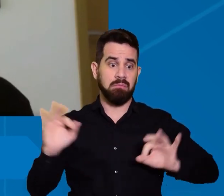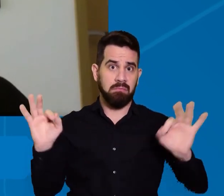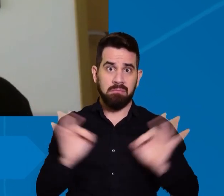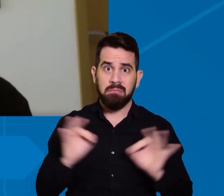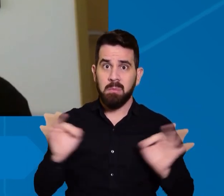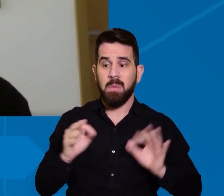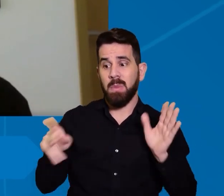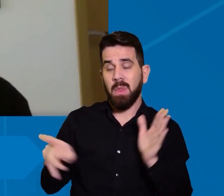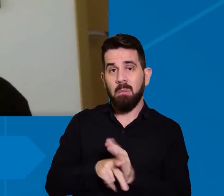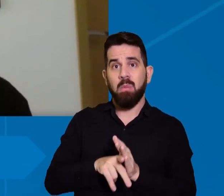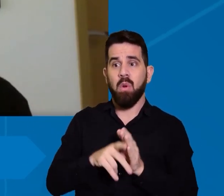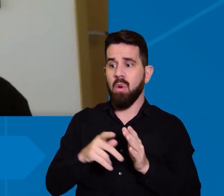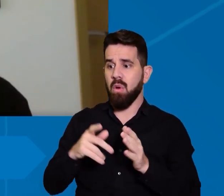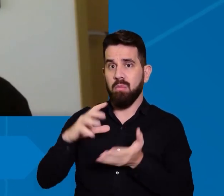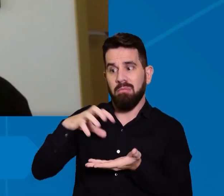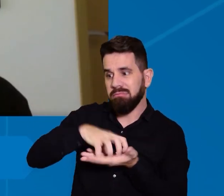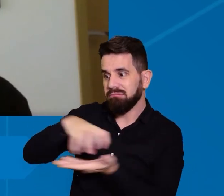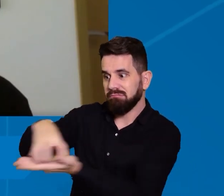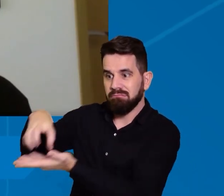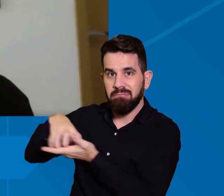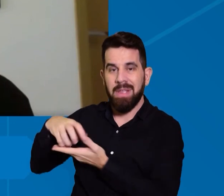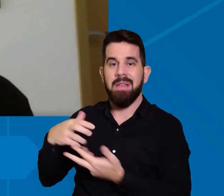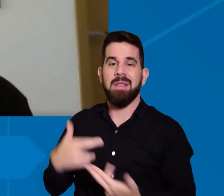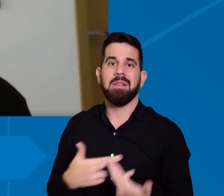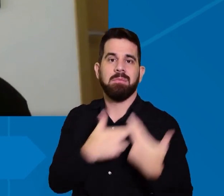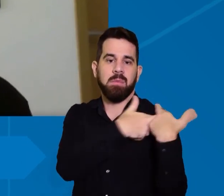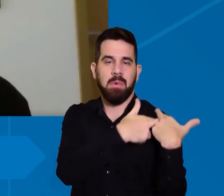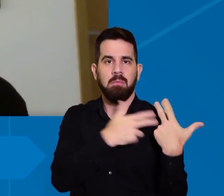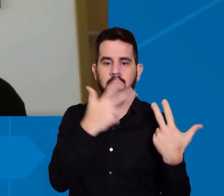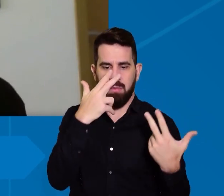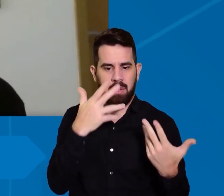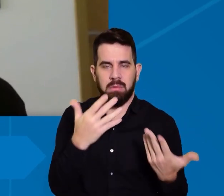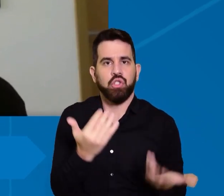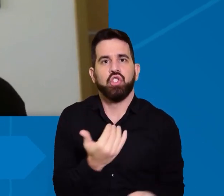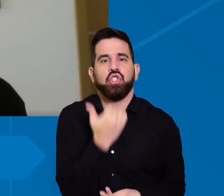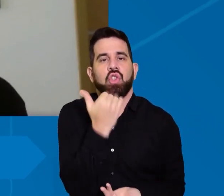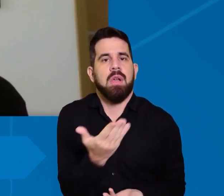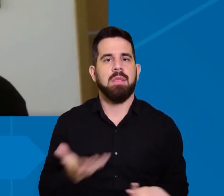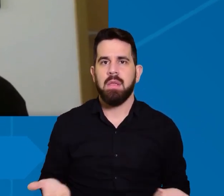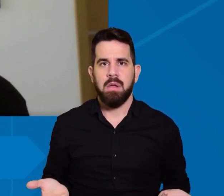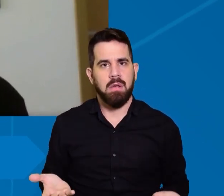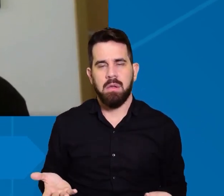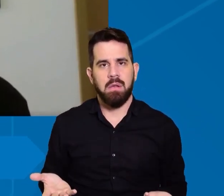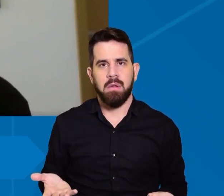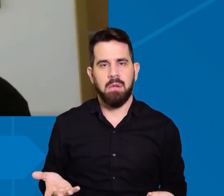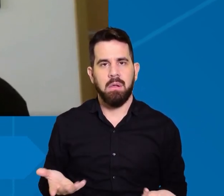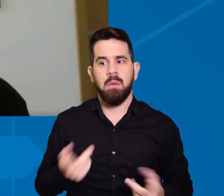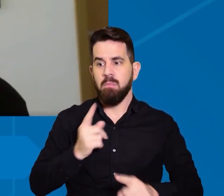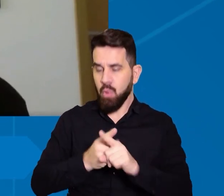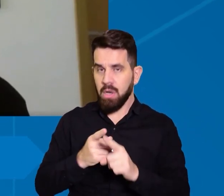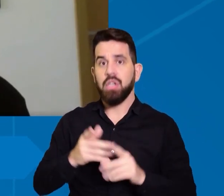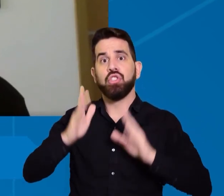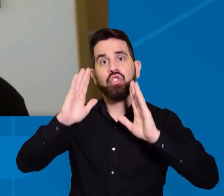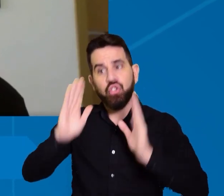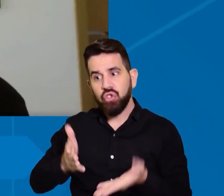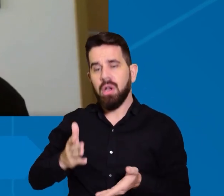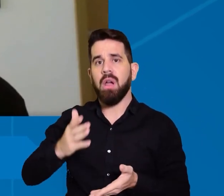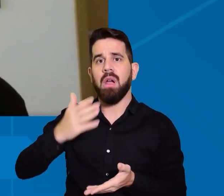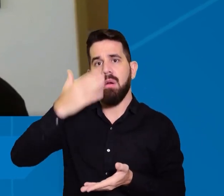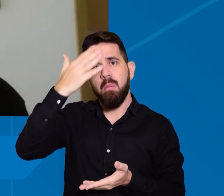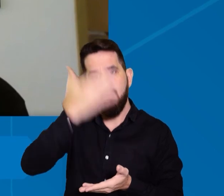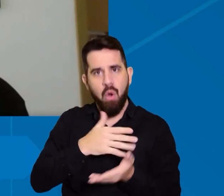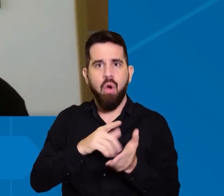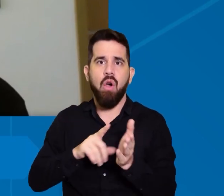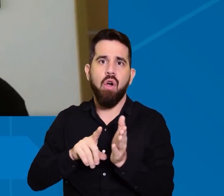estratégia dos órgãos ambientais você estrangula todo o processo porque não adianta você gerar um monte de